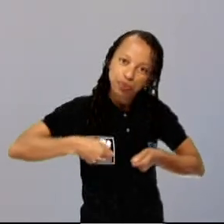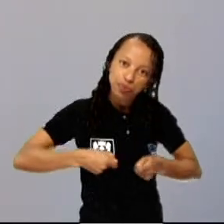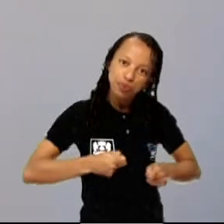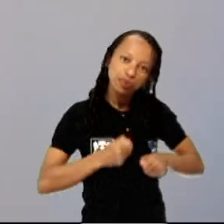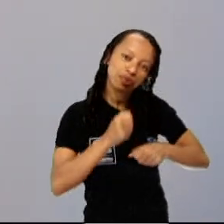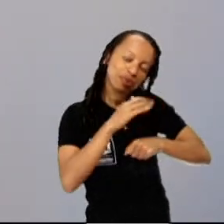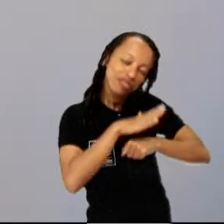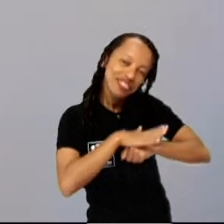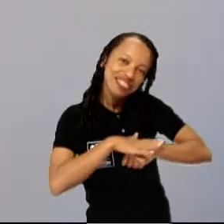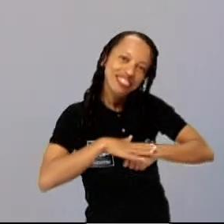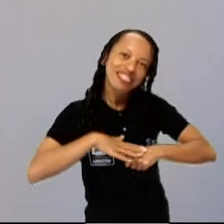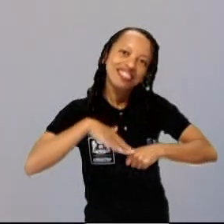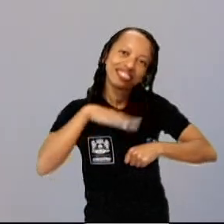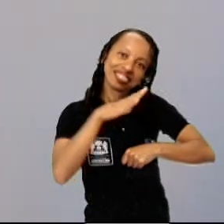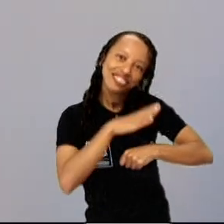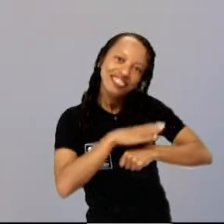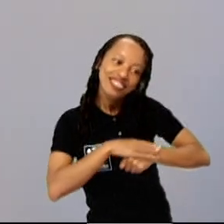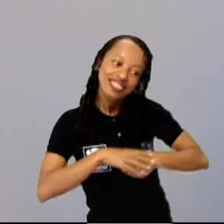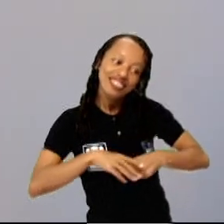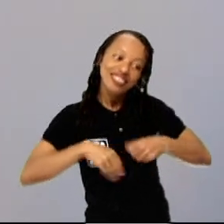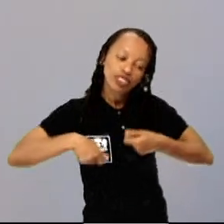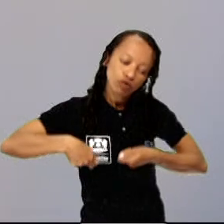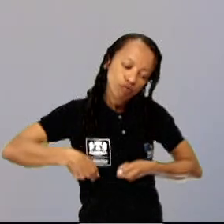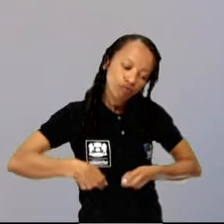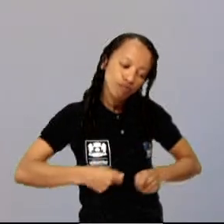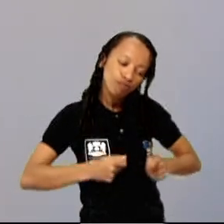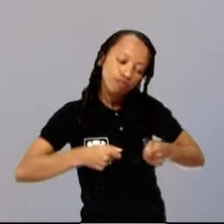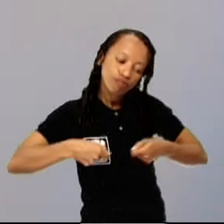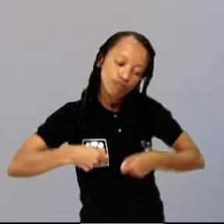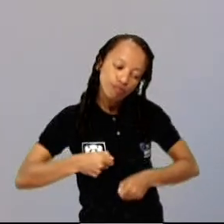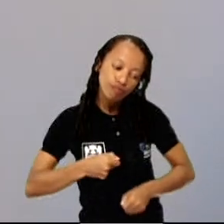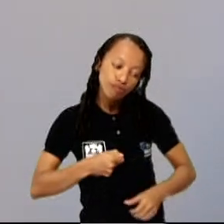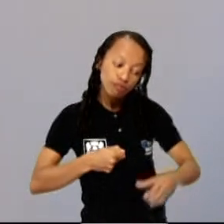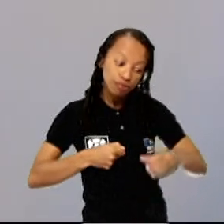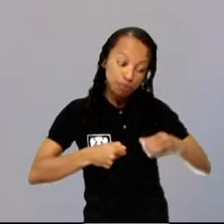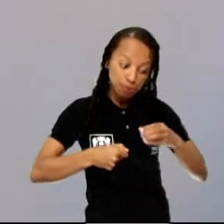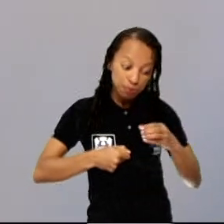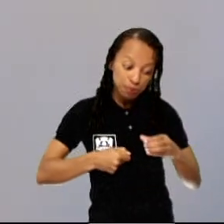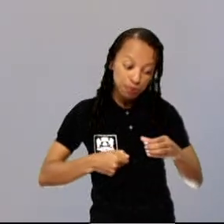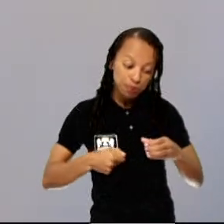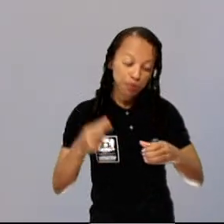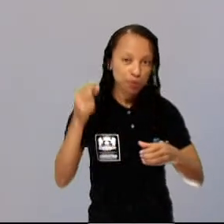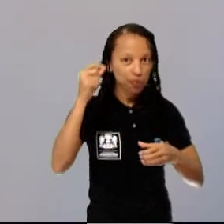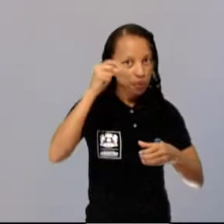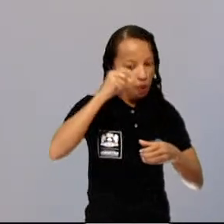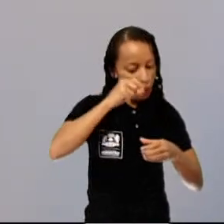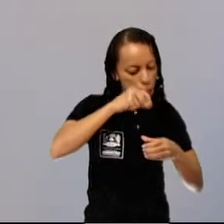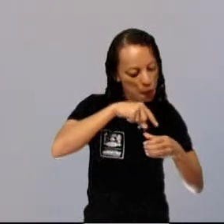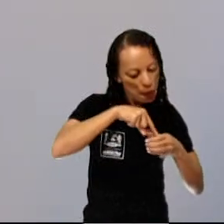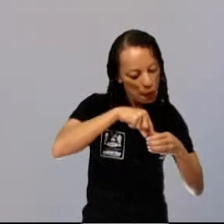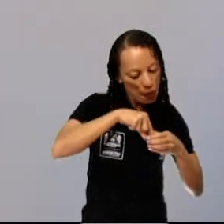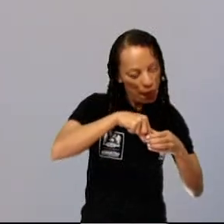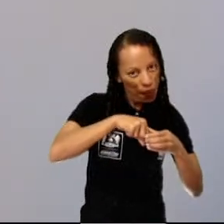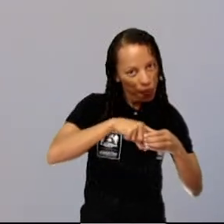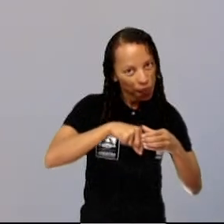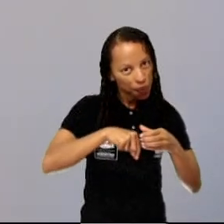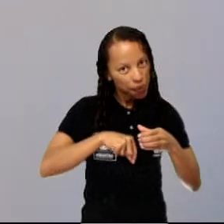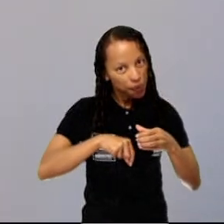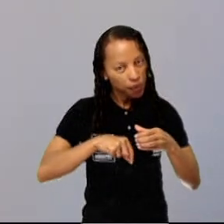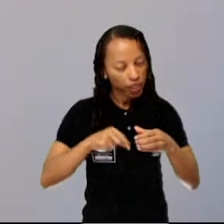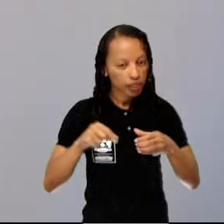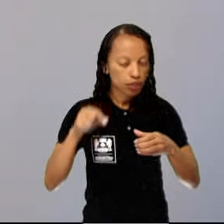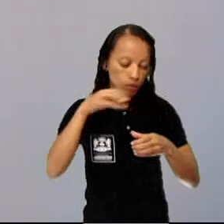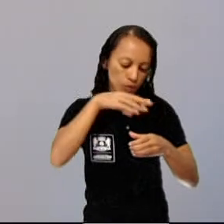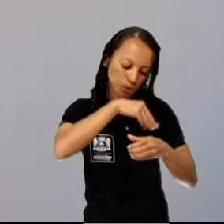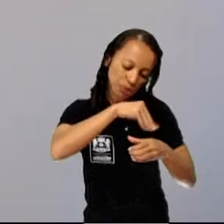carinho fiz um buraquinho, dentro dele coloquei uma sementinha, depois